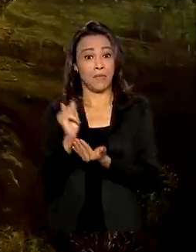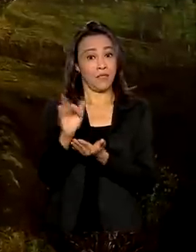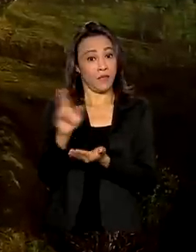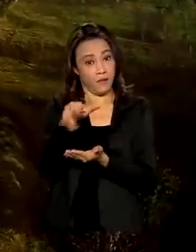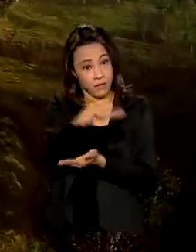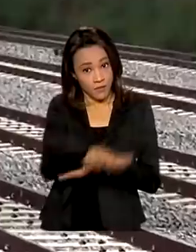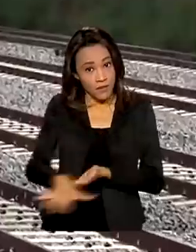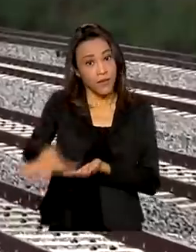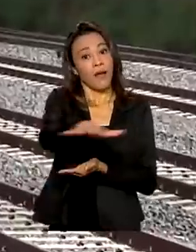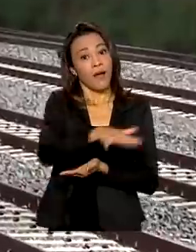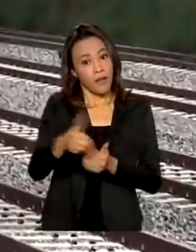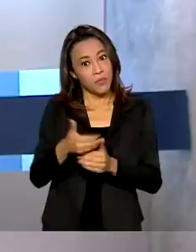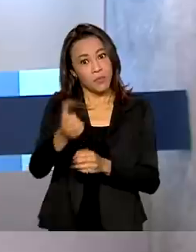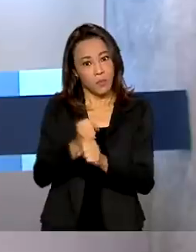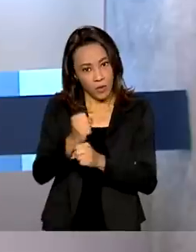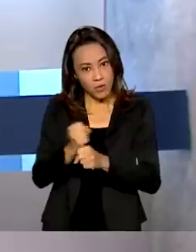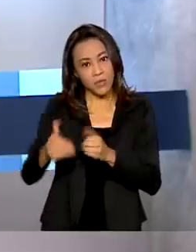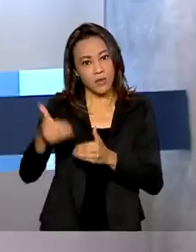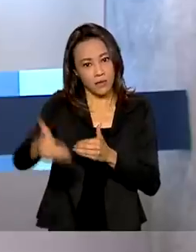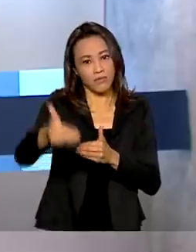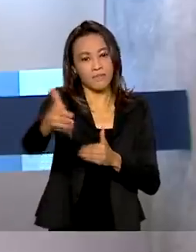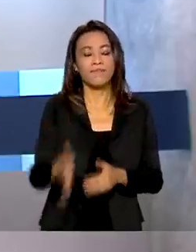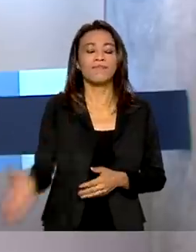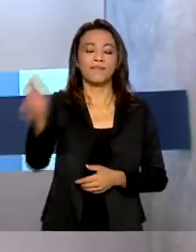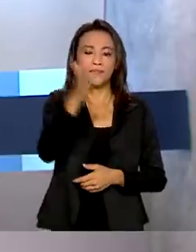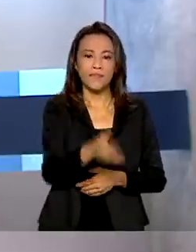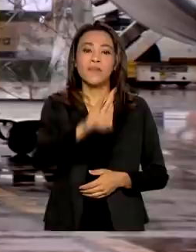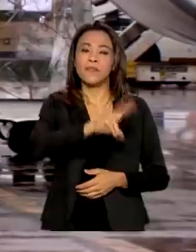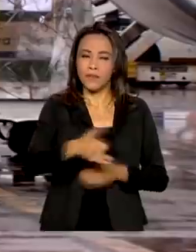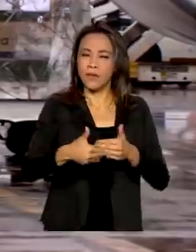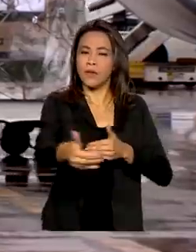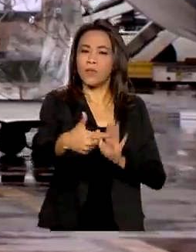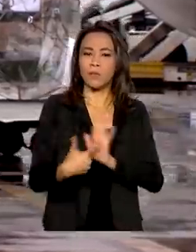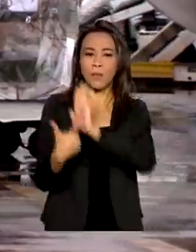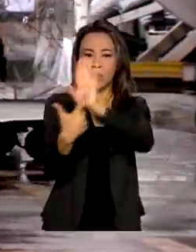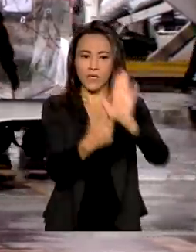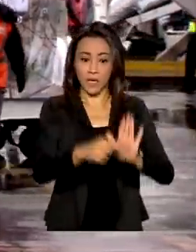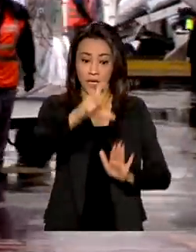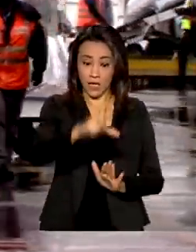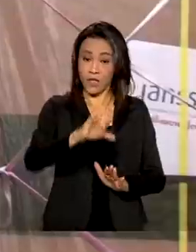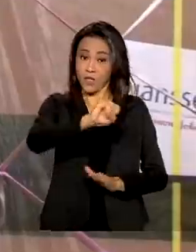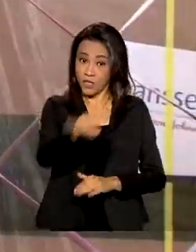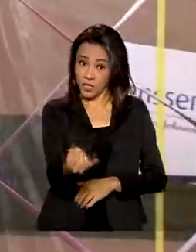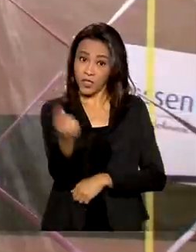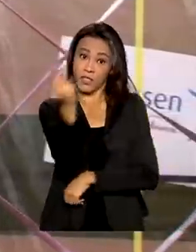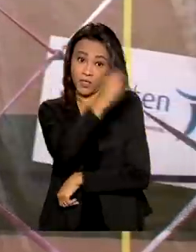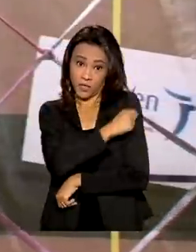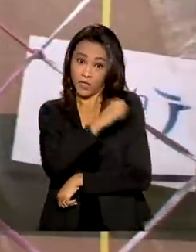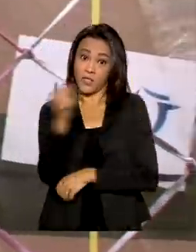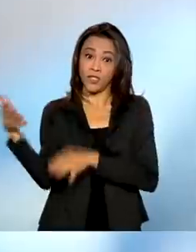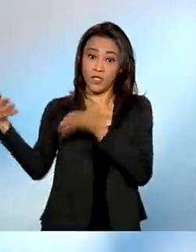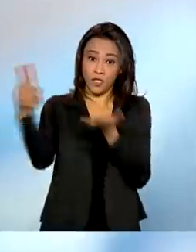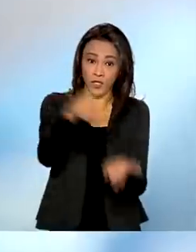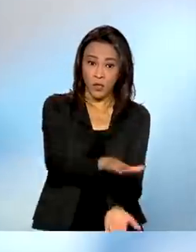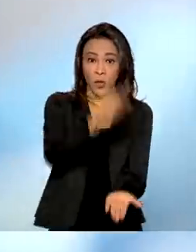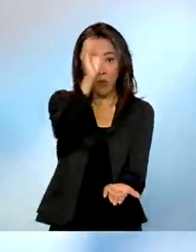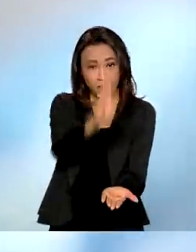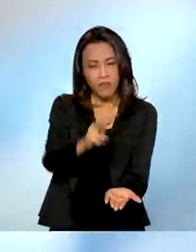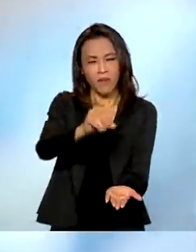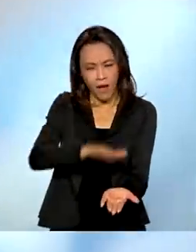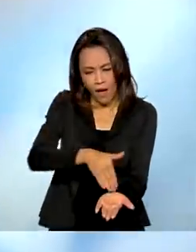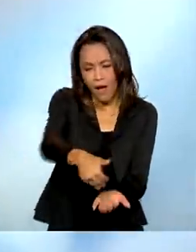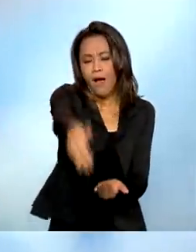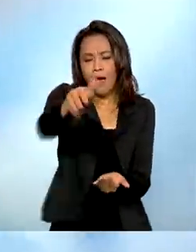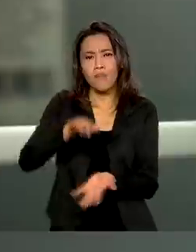no setor para os próximos anos. E vamos mostrar ainda que as doses da Janssen que chegaram ao Brasil devem começar a ser